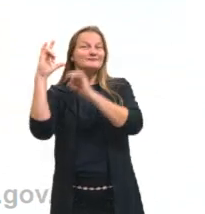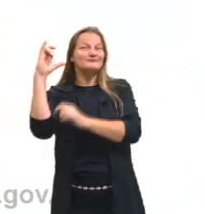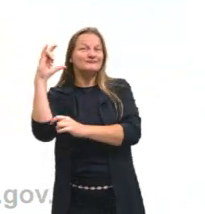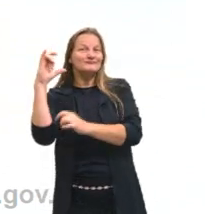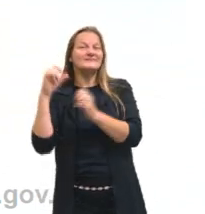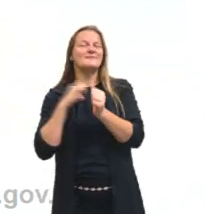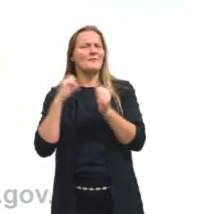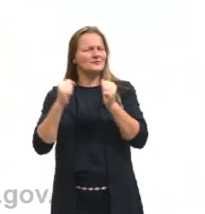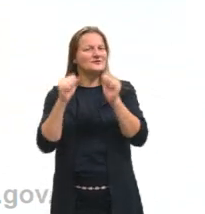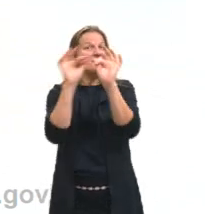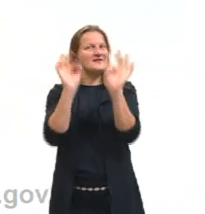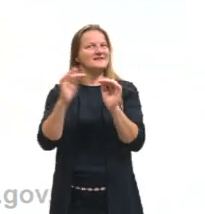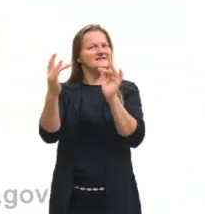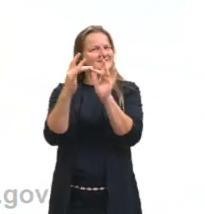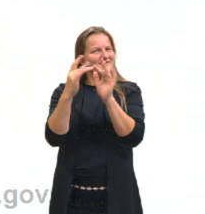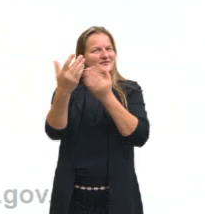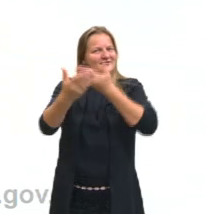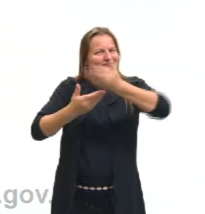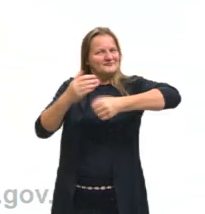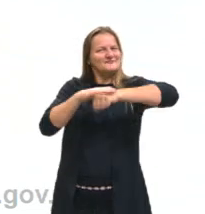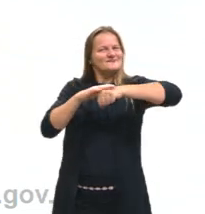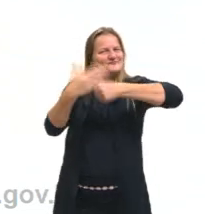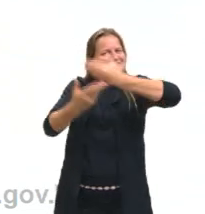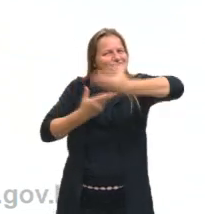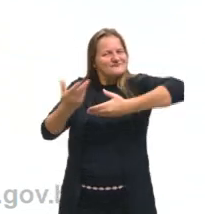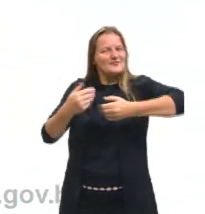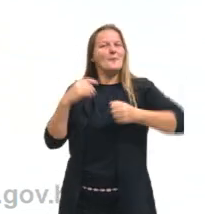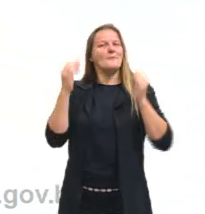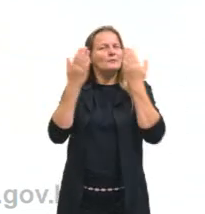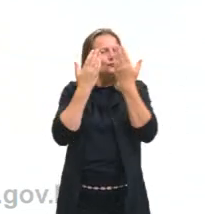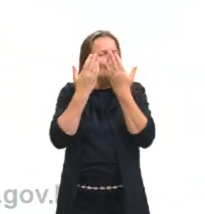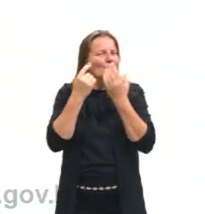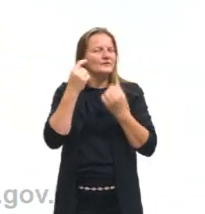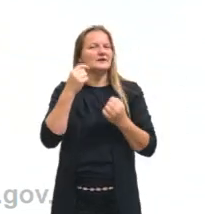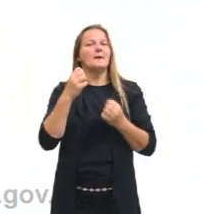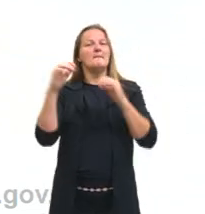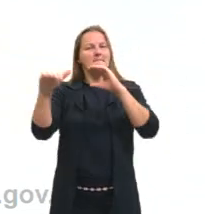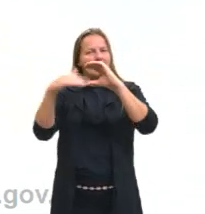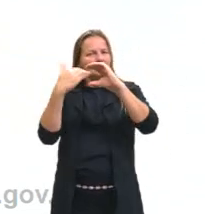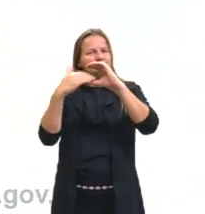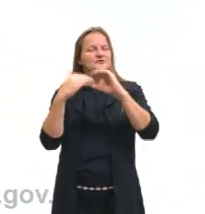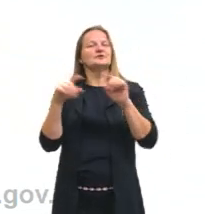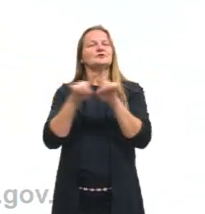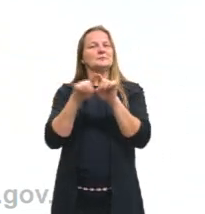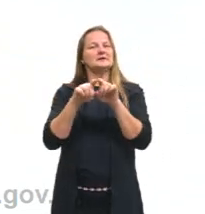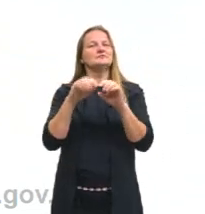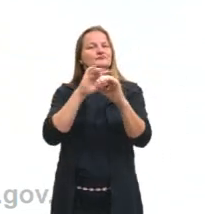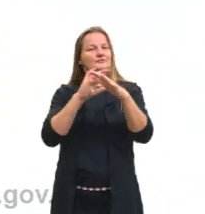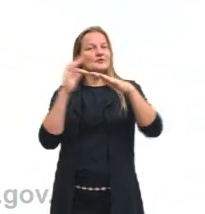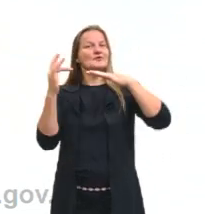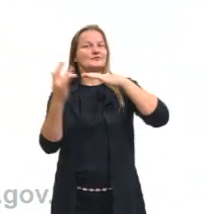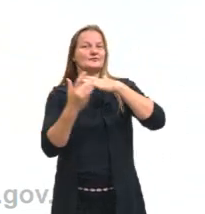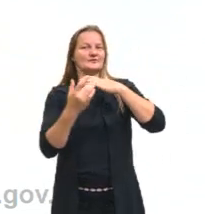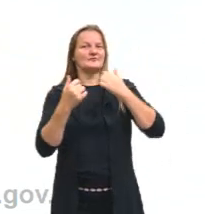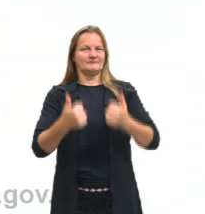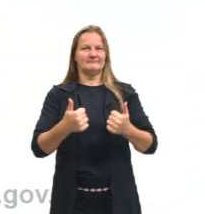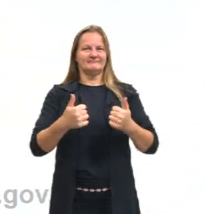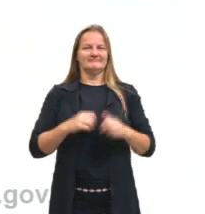vou ficar muito feliz. Alguma dúvida, qualquer coisa, pode me mandar um e-mail ou me chamar nas redes sociais, certo?